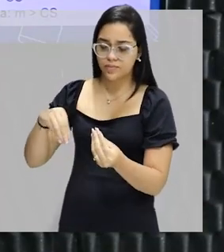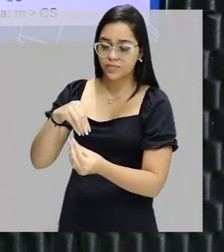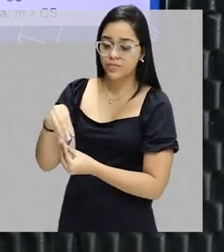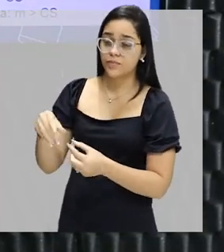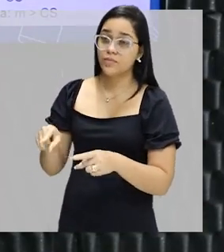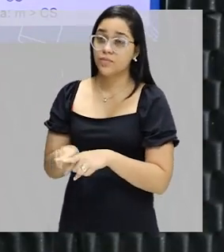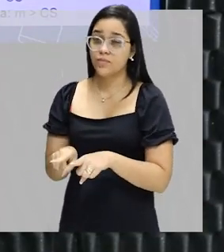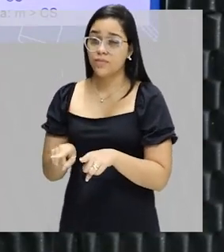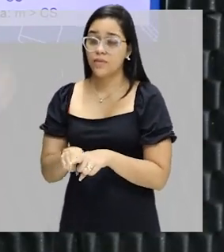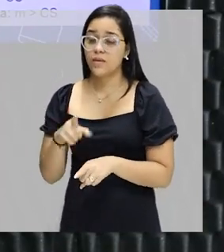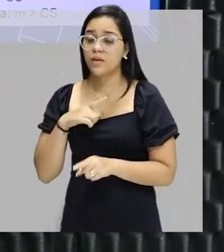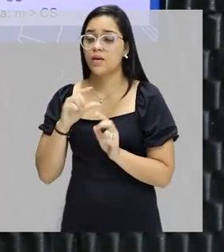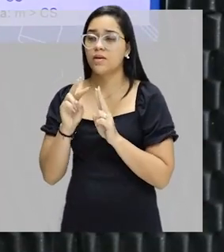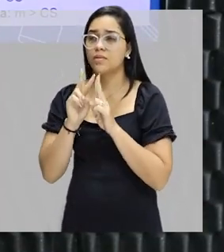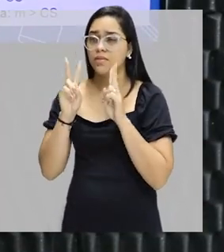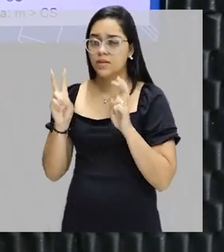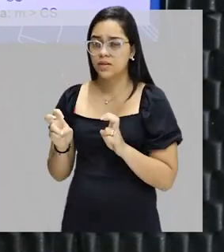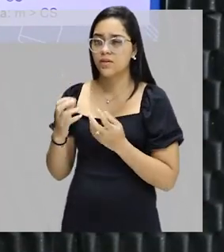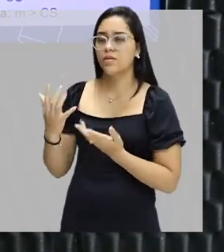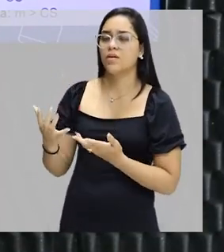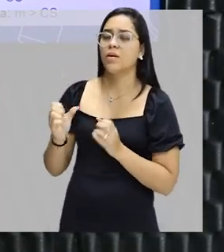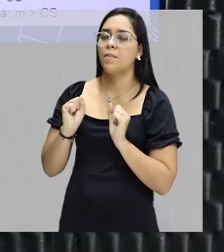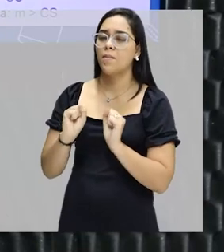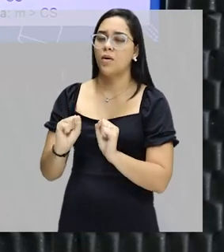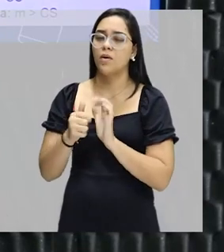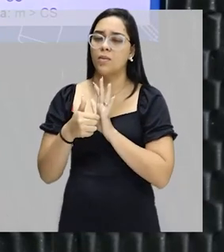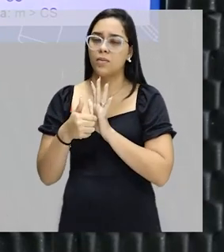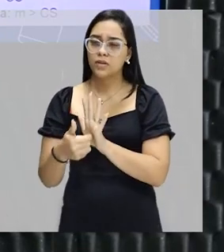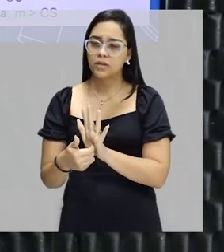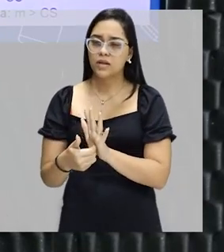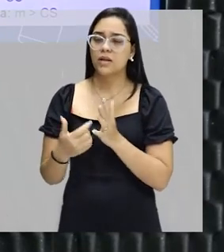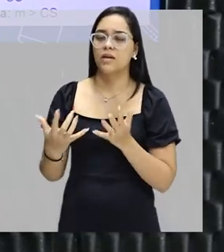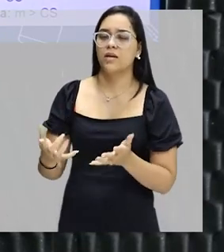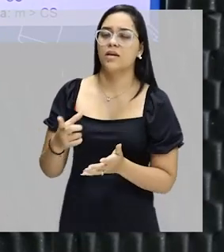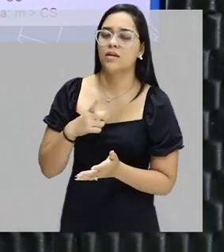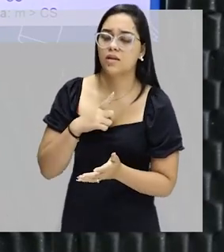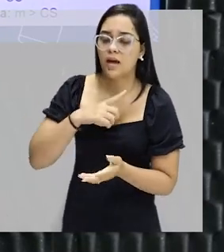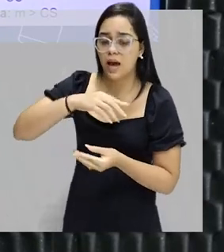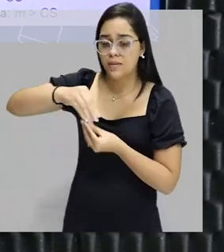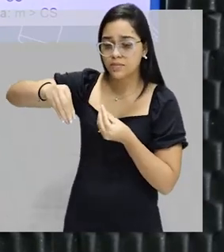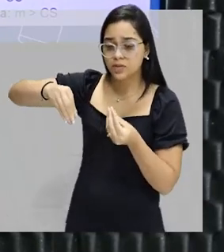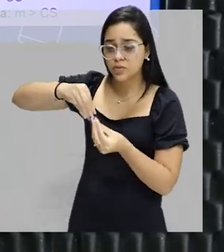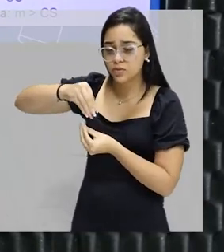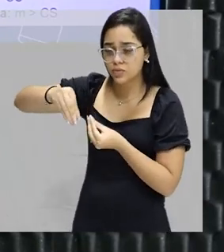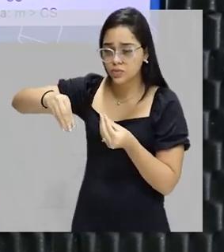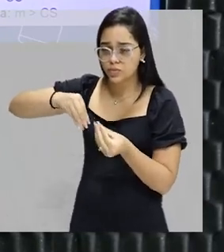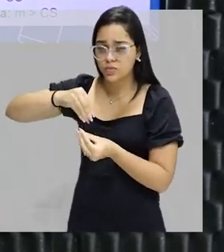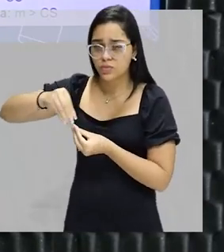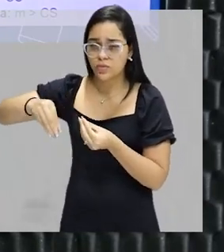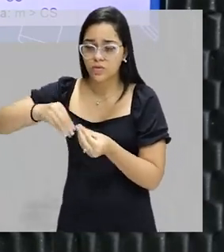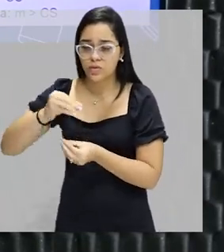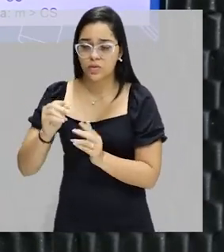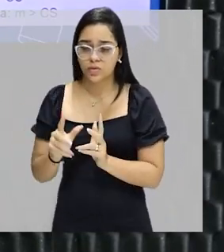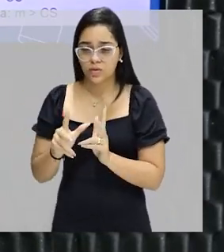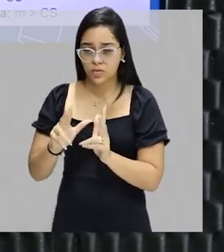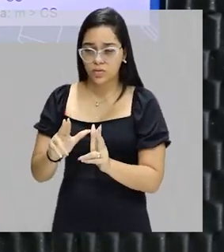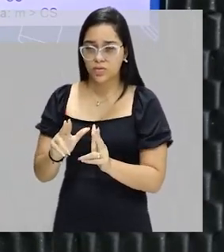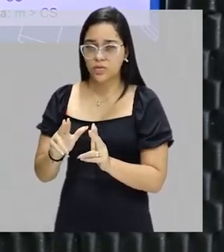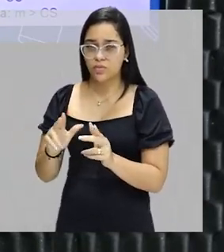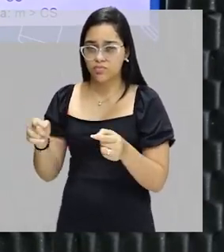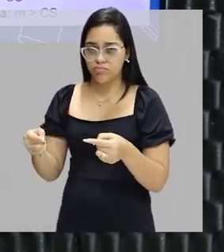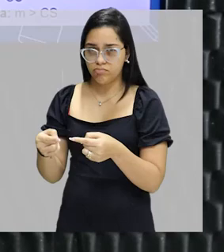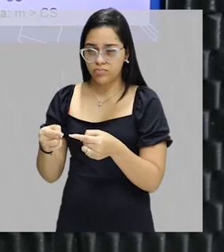E também a expressão que nos permite determinar a mistura de soluções de mesmo soluto.